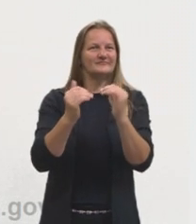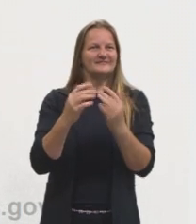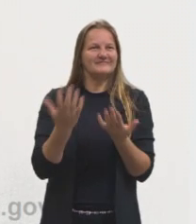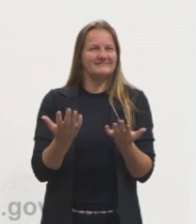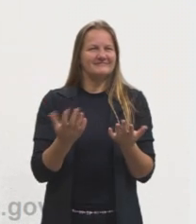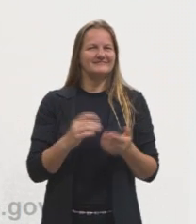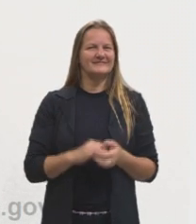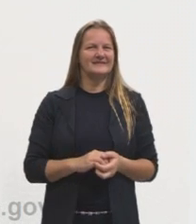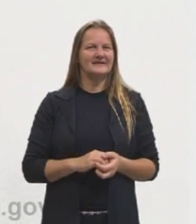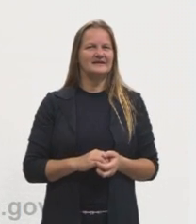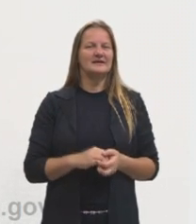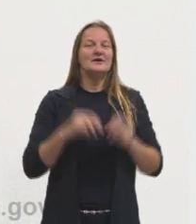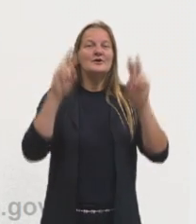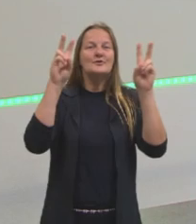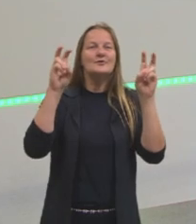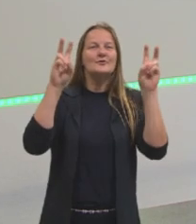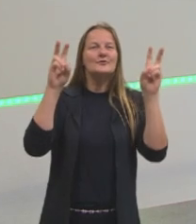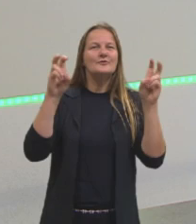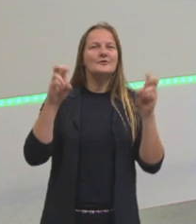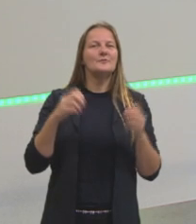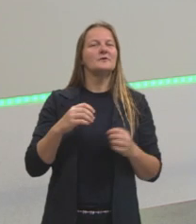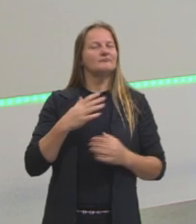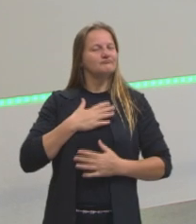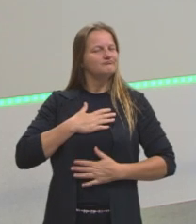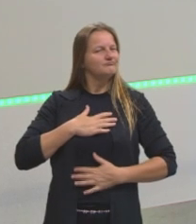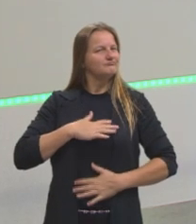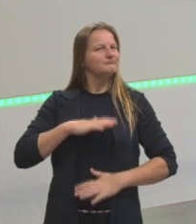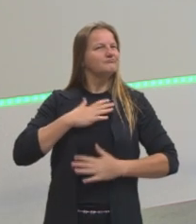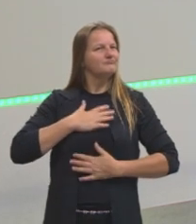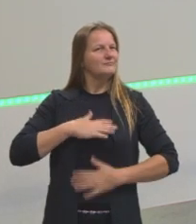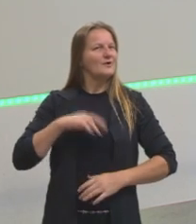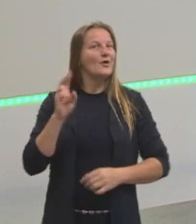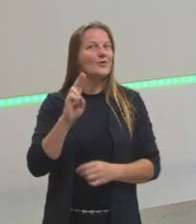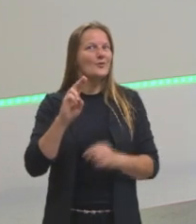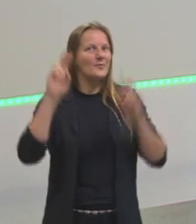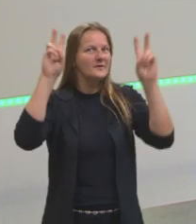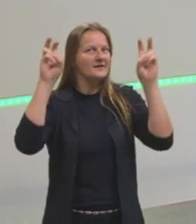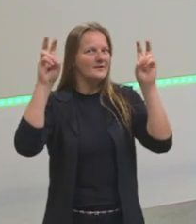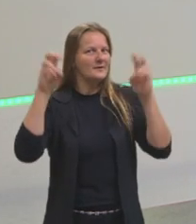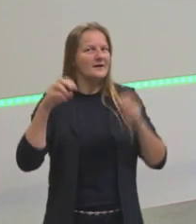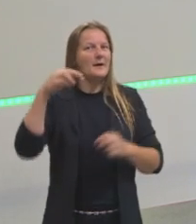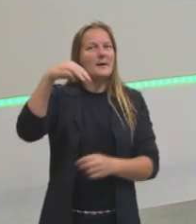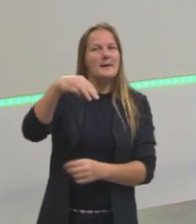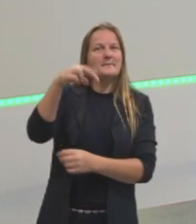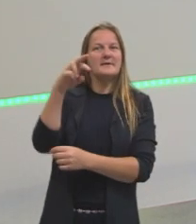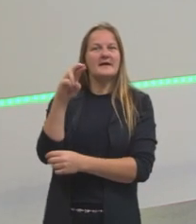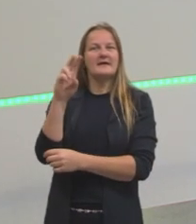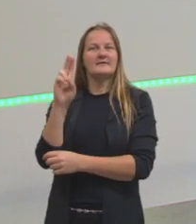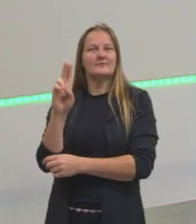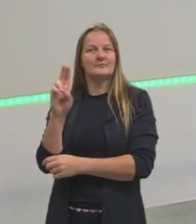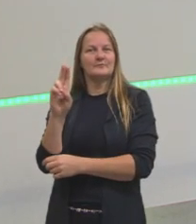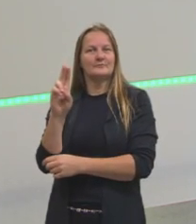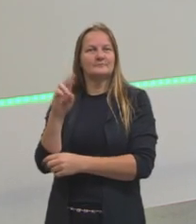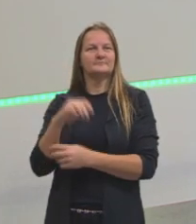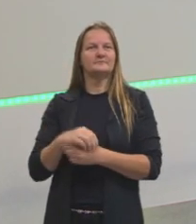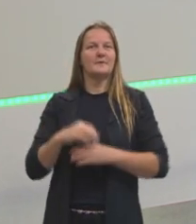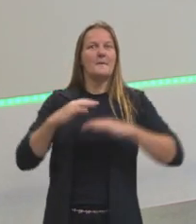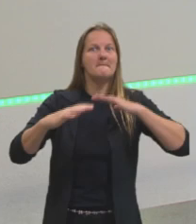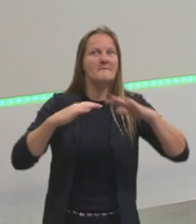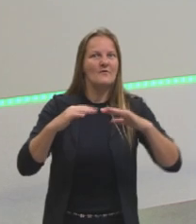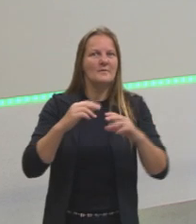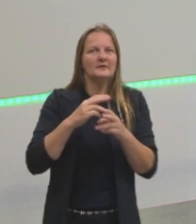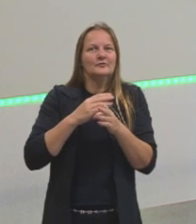temas bem tranquilamente. O nome da nossa aula de hoje é Movimento Retilíneo e Uniforme.